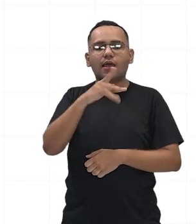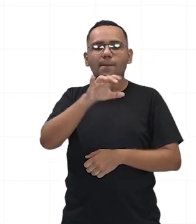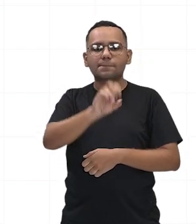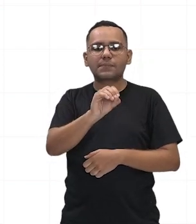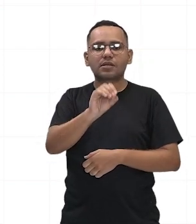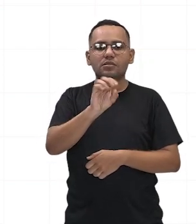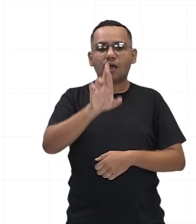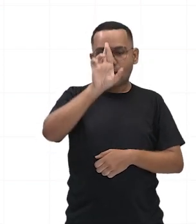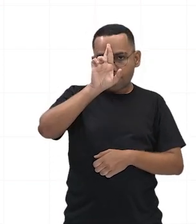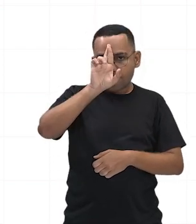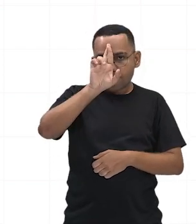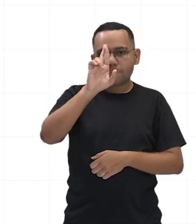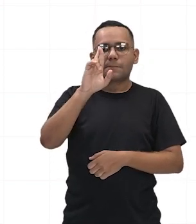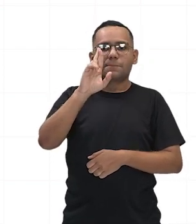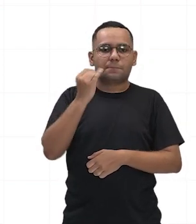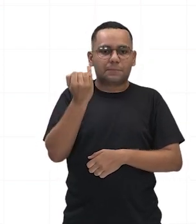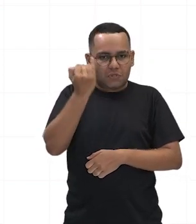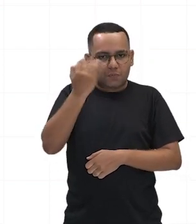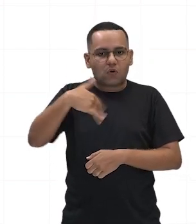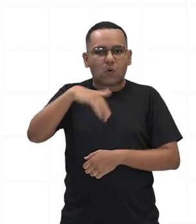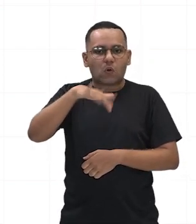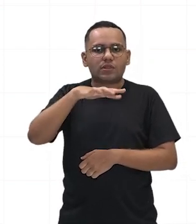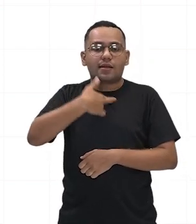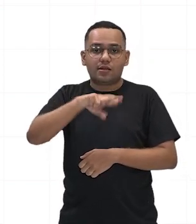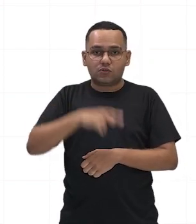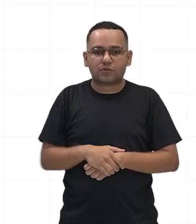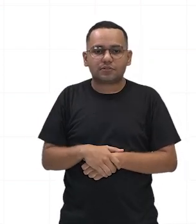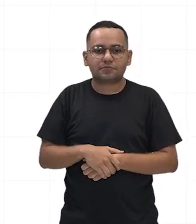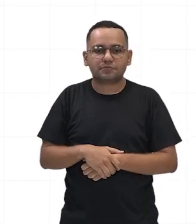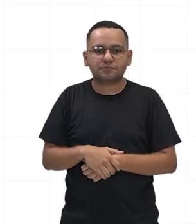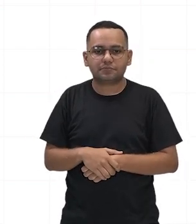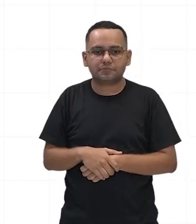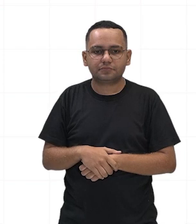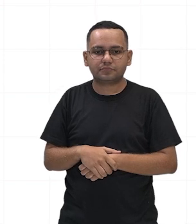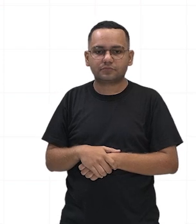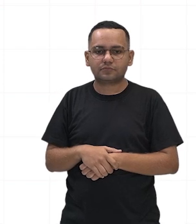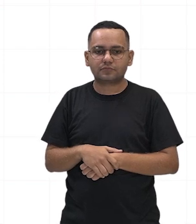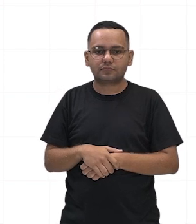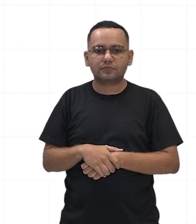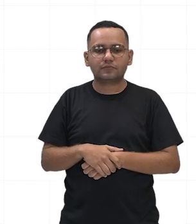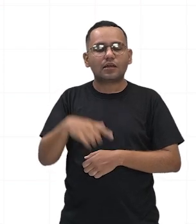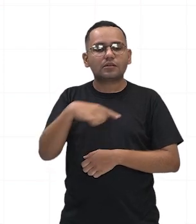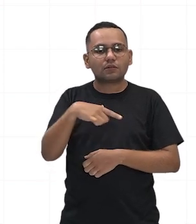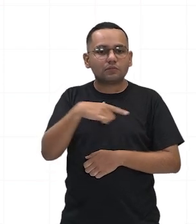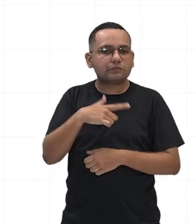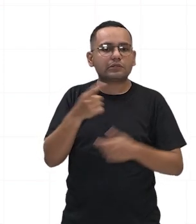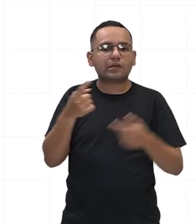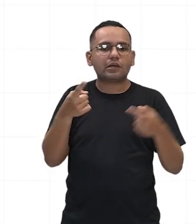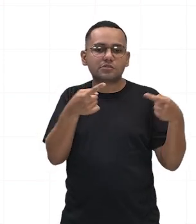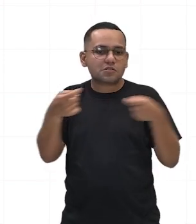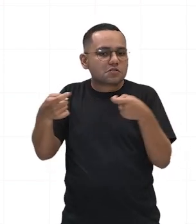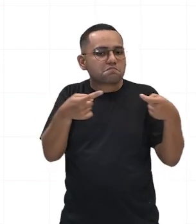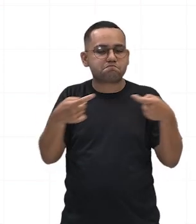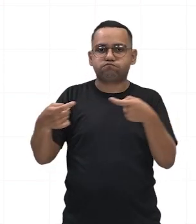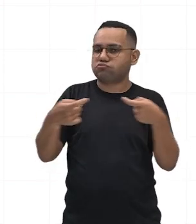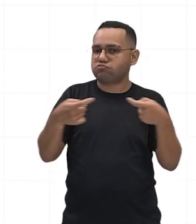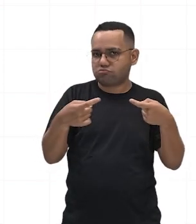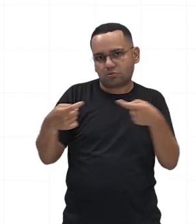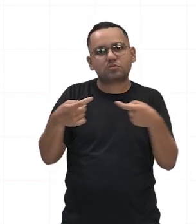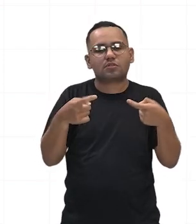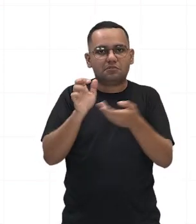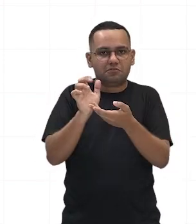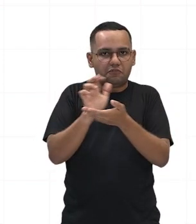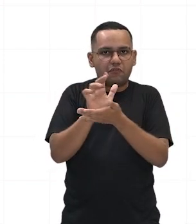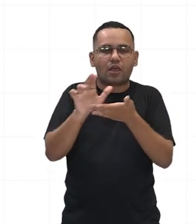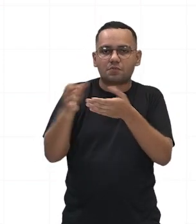Intensas disputas se manifestaram entre os três, por isso que a luta pelo poder, os três queriam o poder, não é